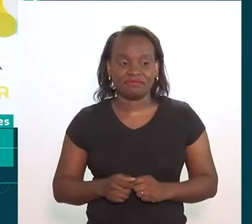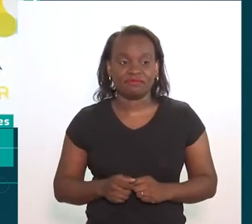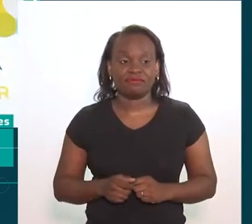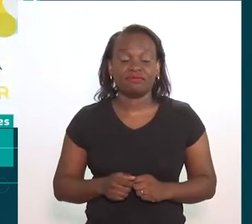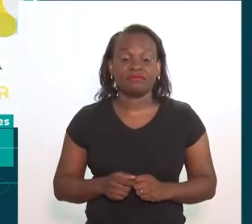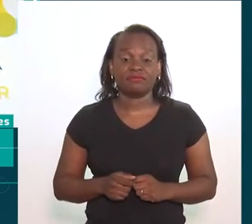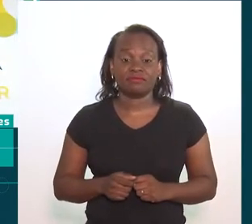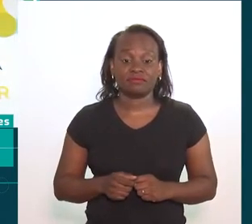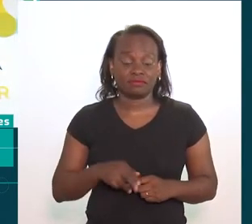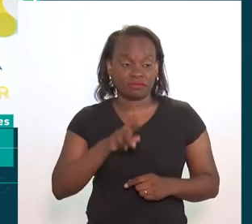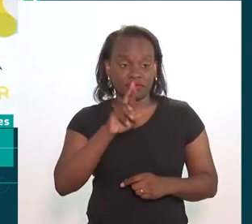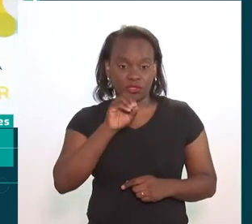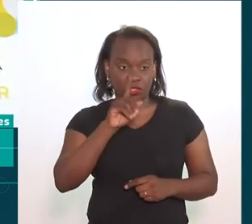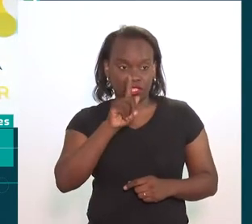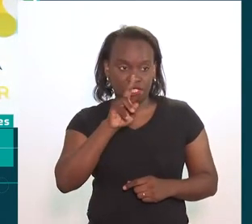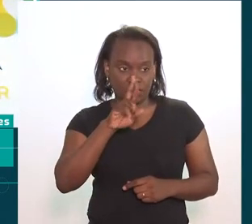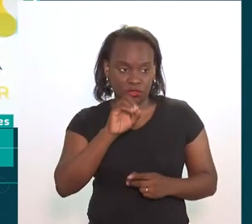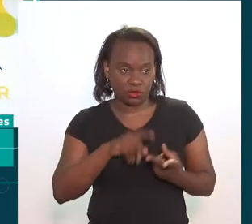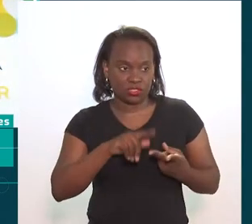Maravilha!